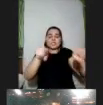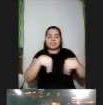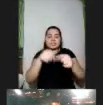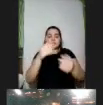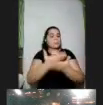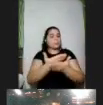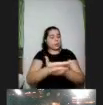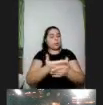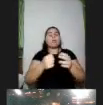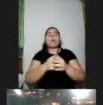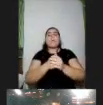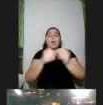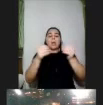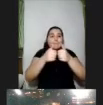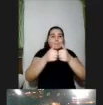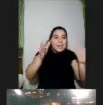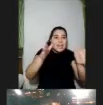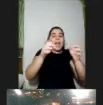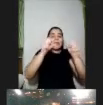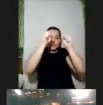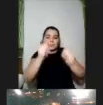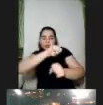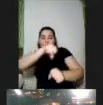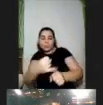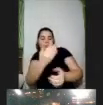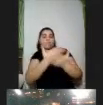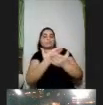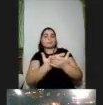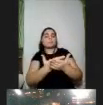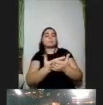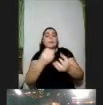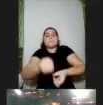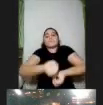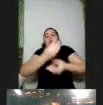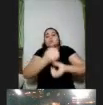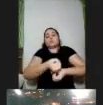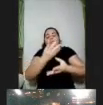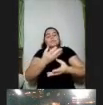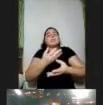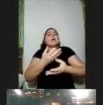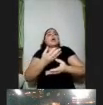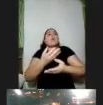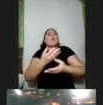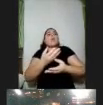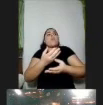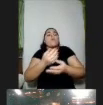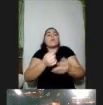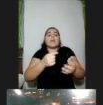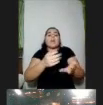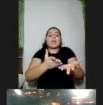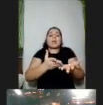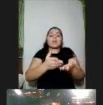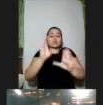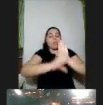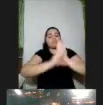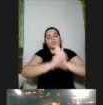possibilidades dos estudantes na percepção na execução ou no engajamento com conceitos do conteúdo